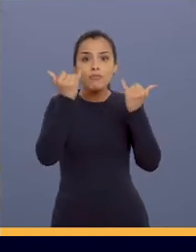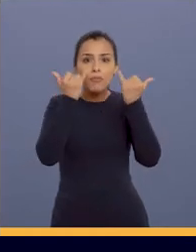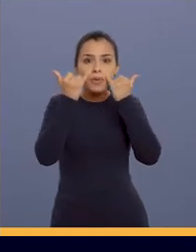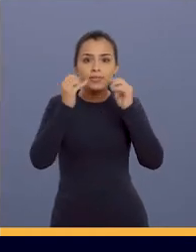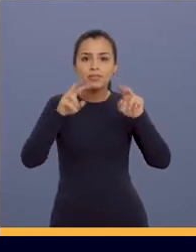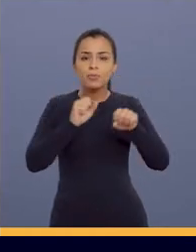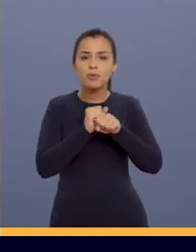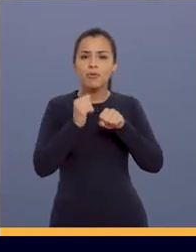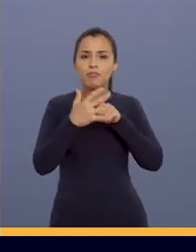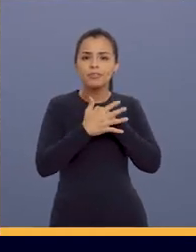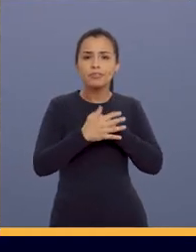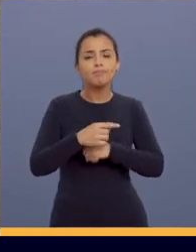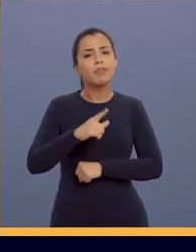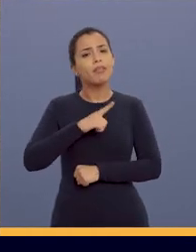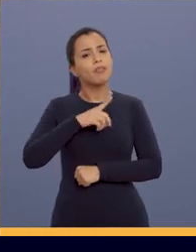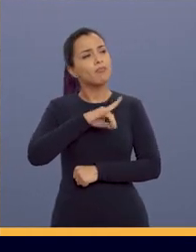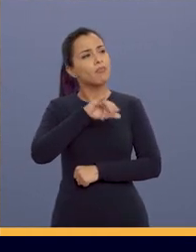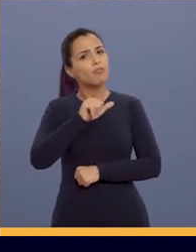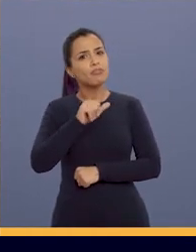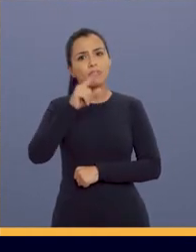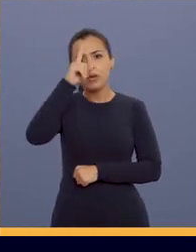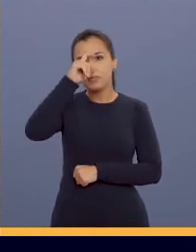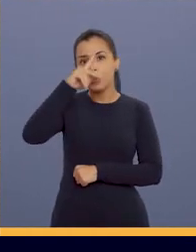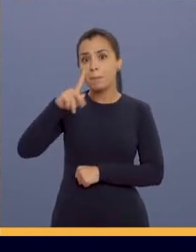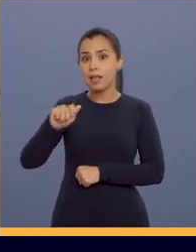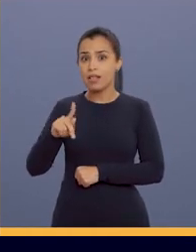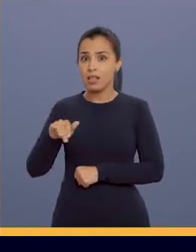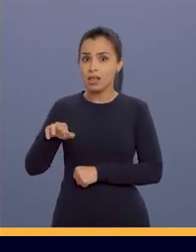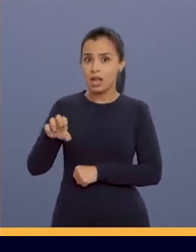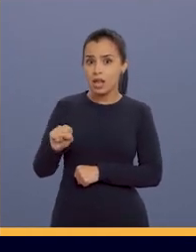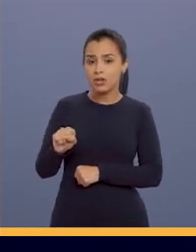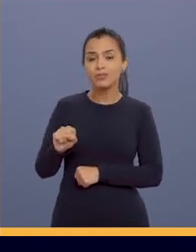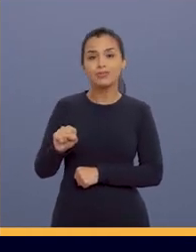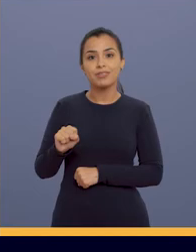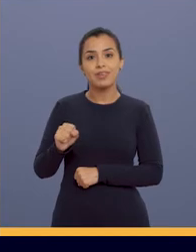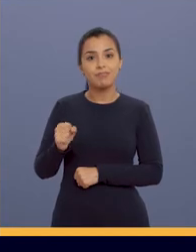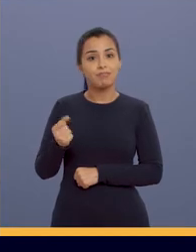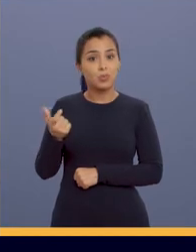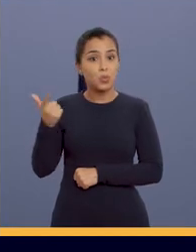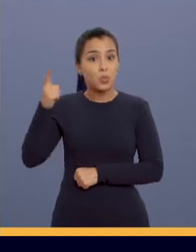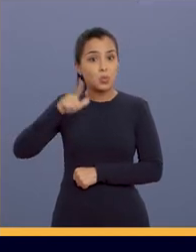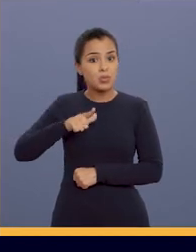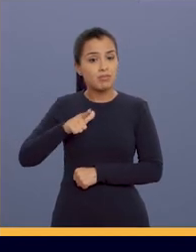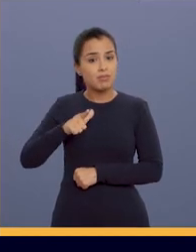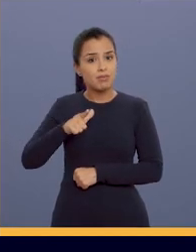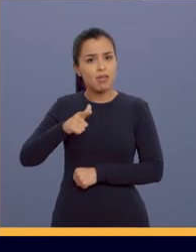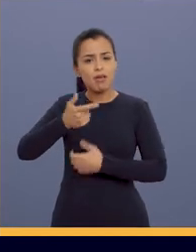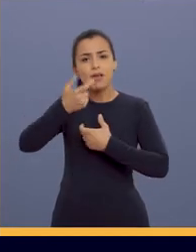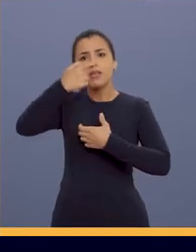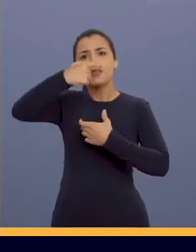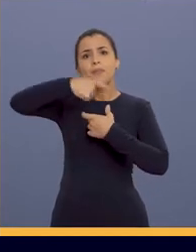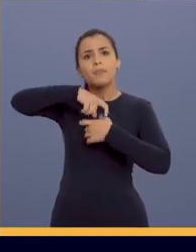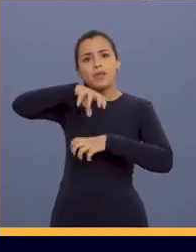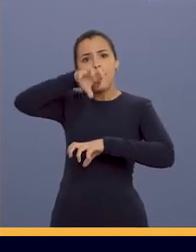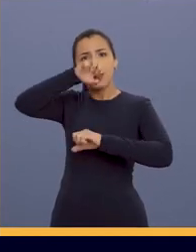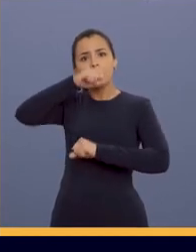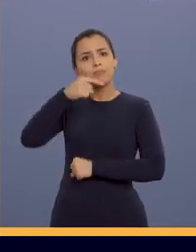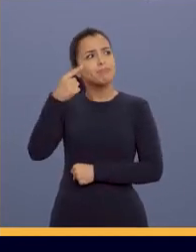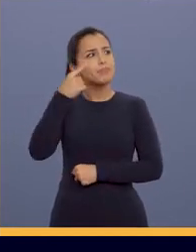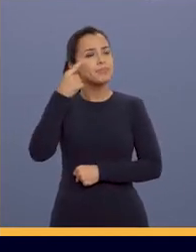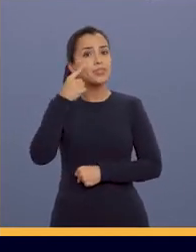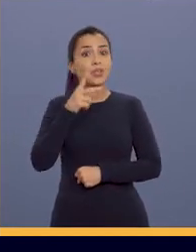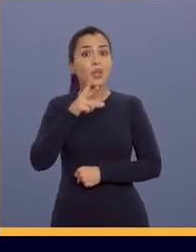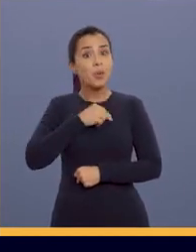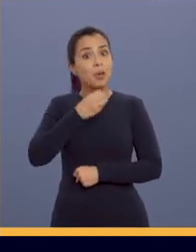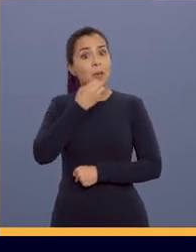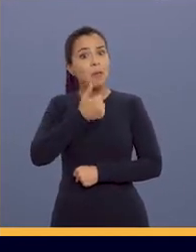Daí eu vi um dia que falou que o hospital parelheiros ia receber respiradores, monitores. Eu falei, meu Deus, que privilégio, né? Mas